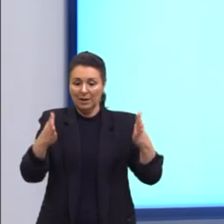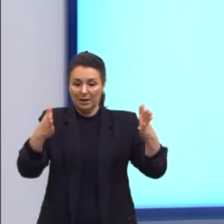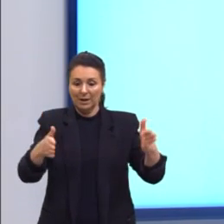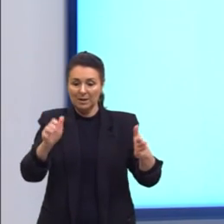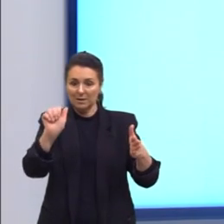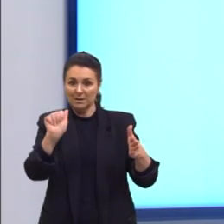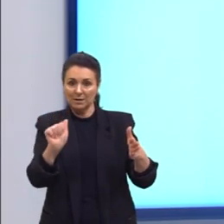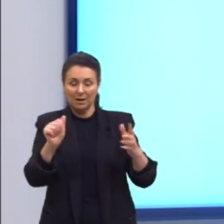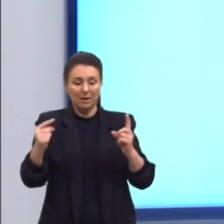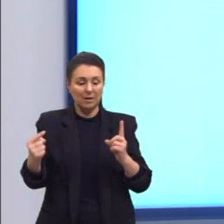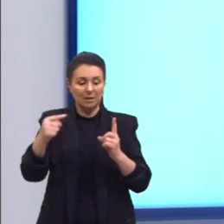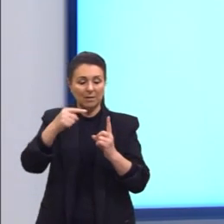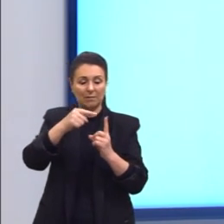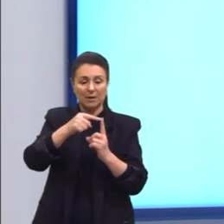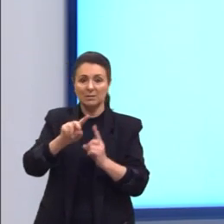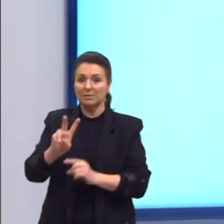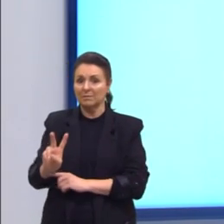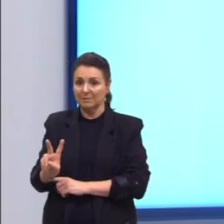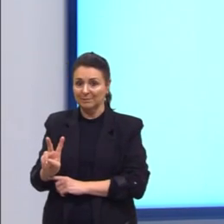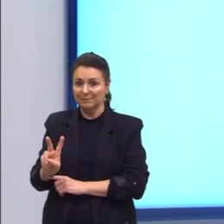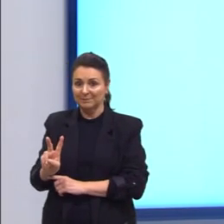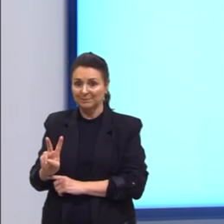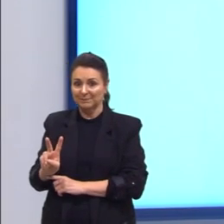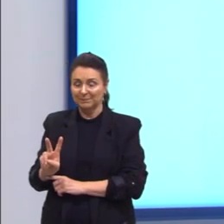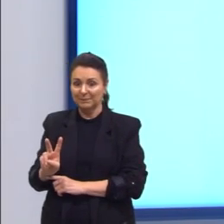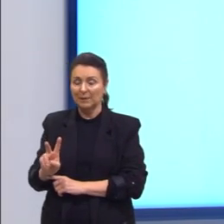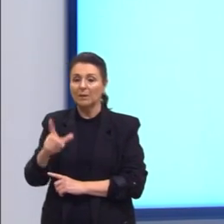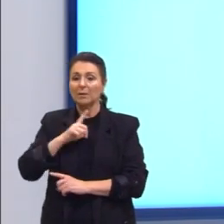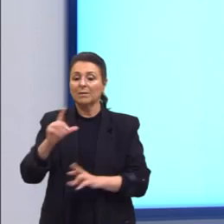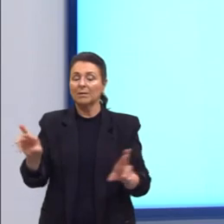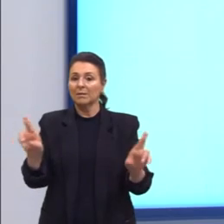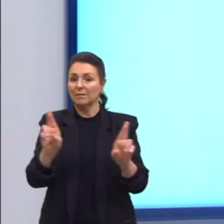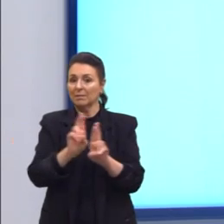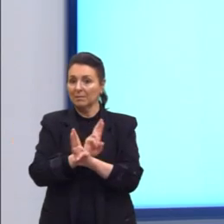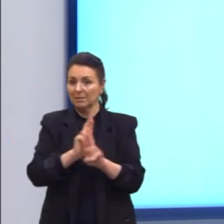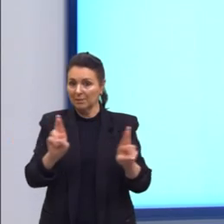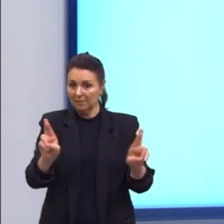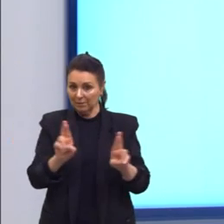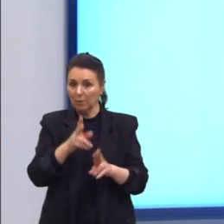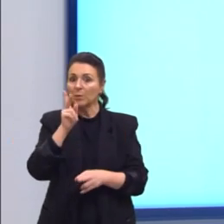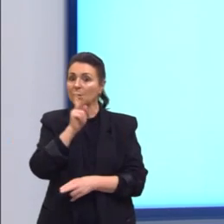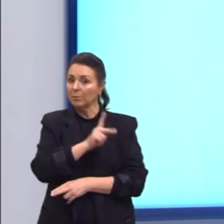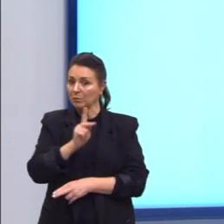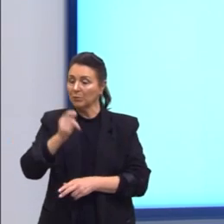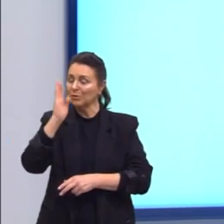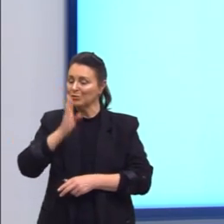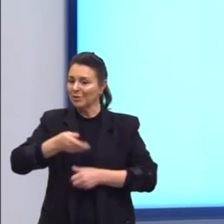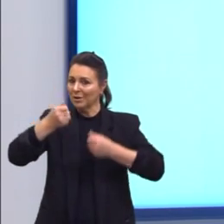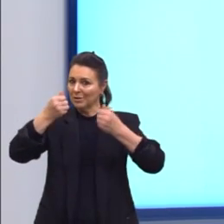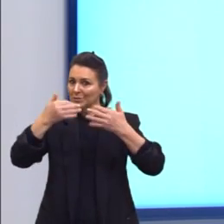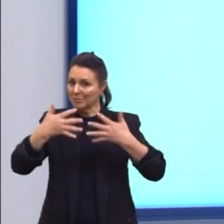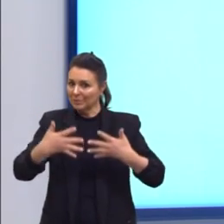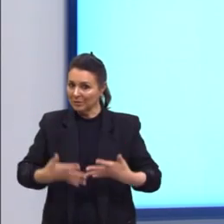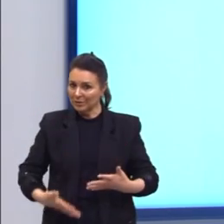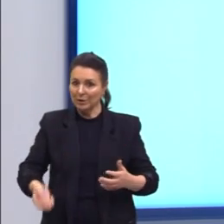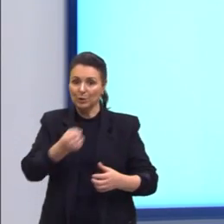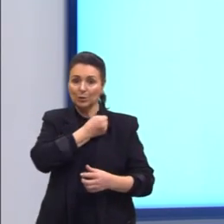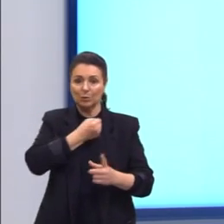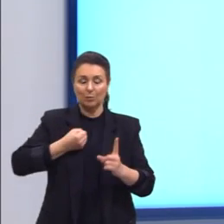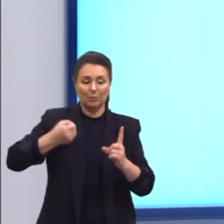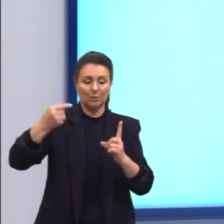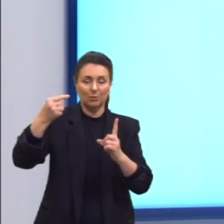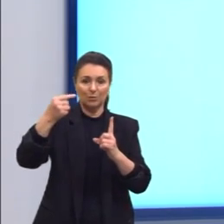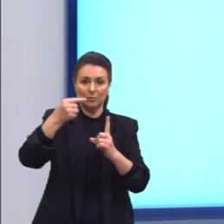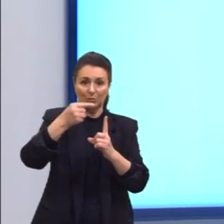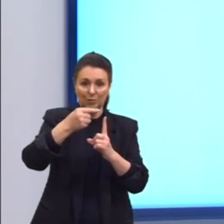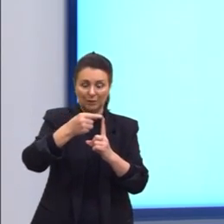e vértices V. Então, nós temos a nossa relação que nós vimos na aula de hoje. Número de vértices mais